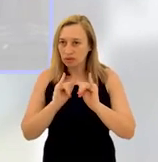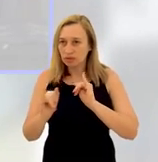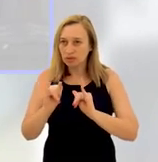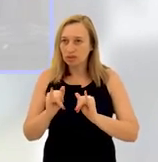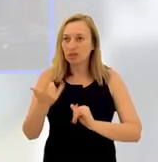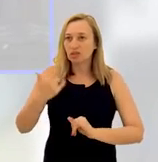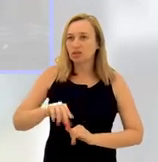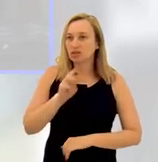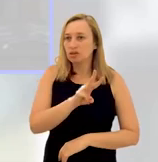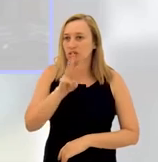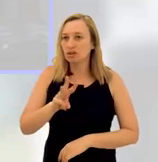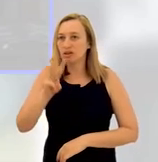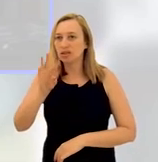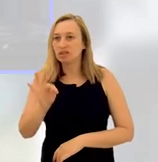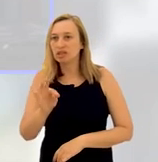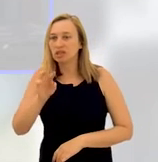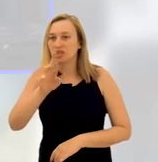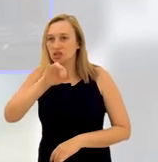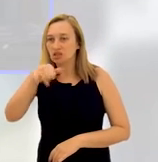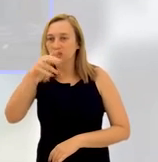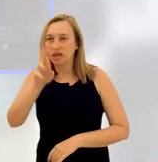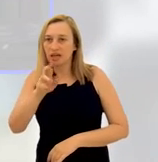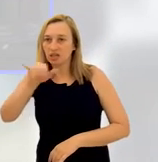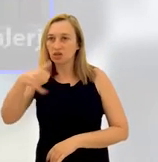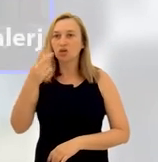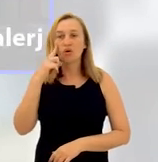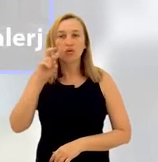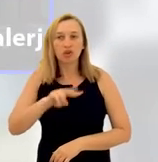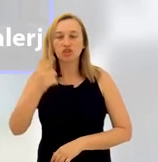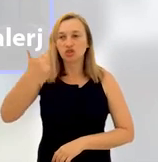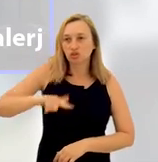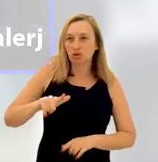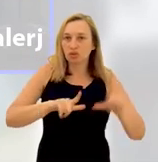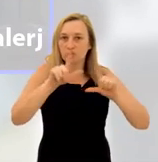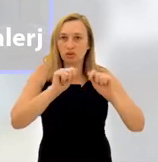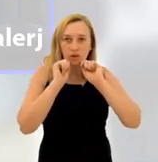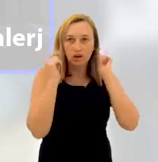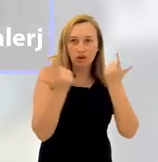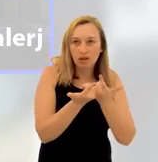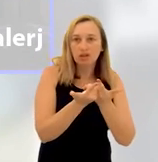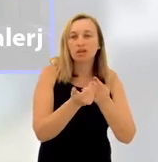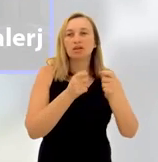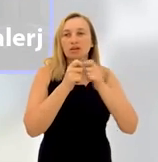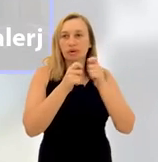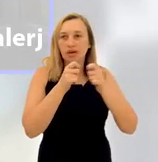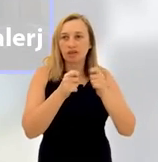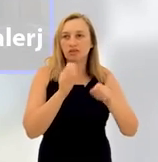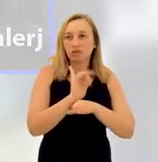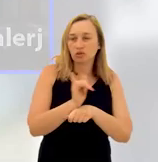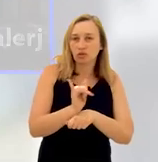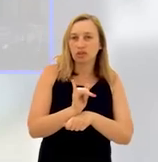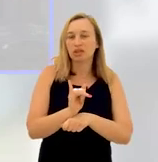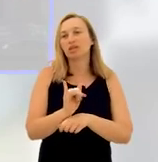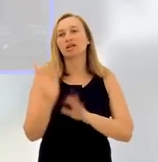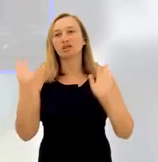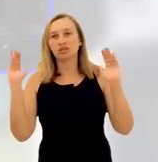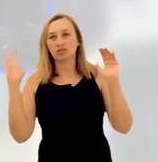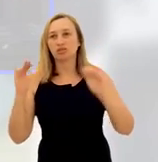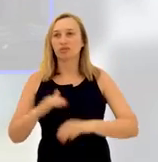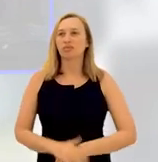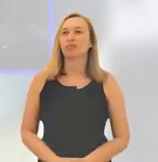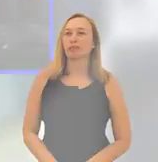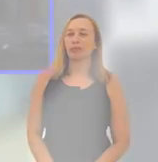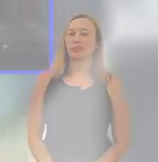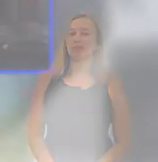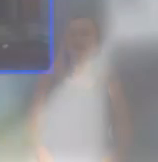mais informações, acesse o site do TJRJ ou reveja esse nosso programa no YouTube. TV Alerje, o canal do povo.